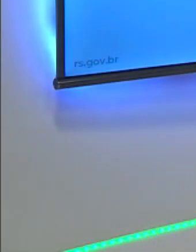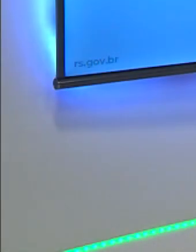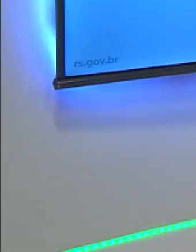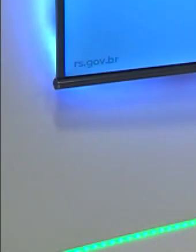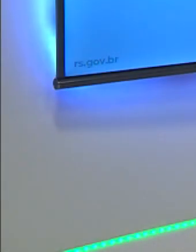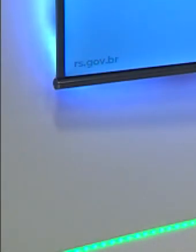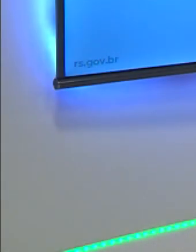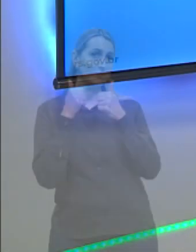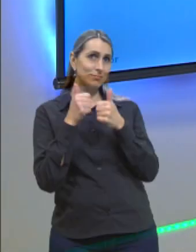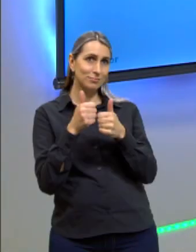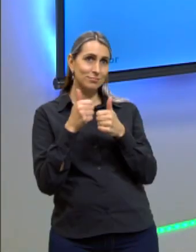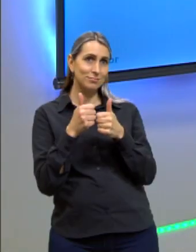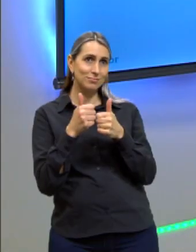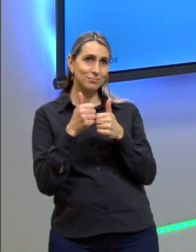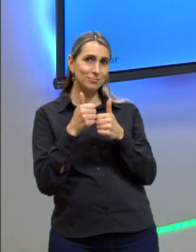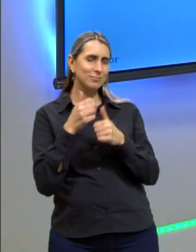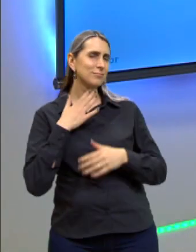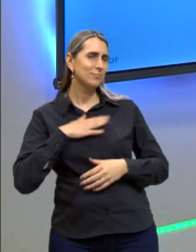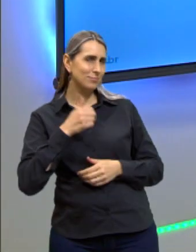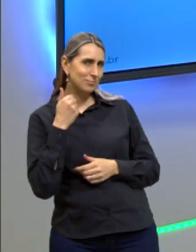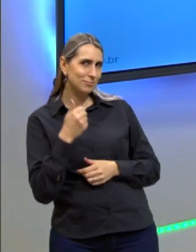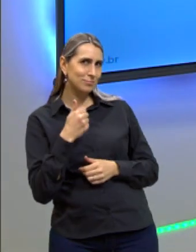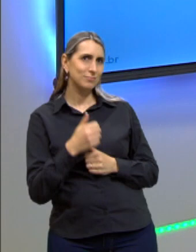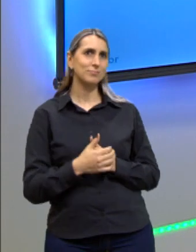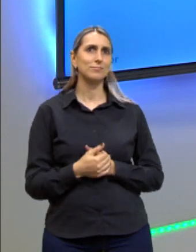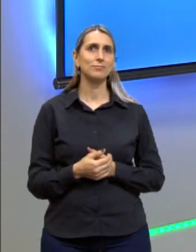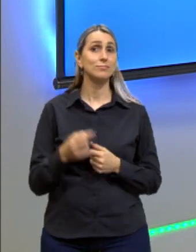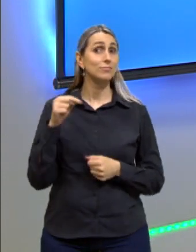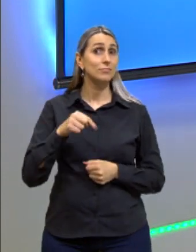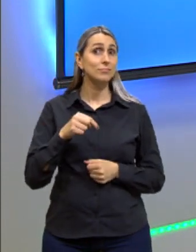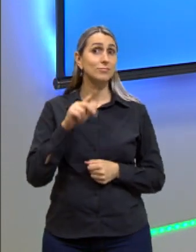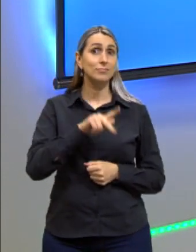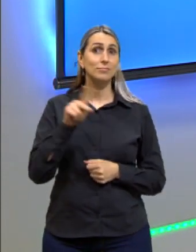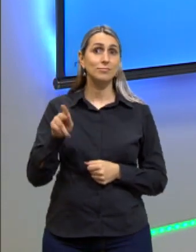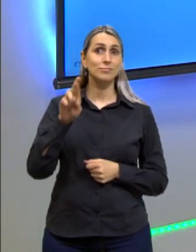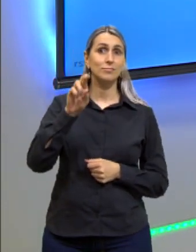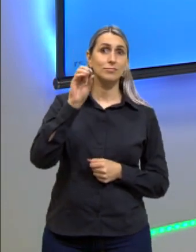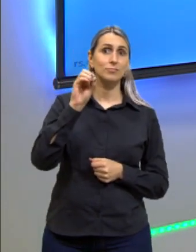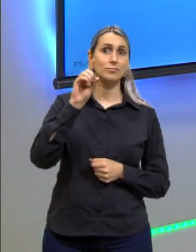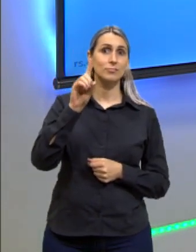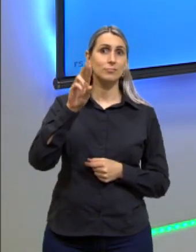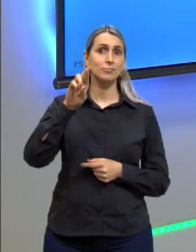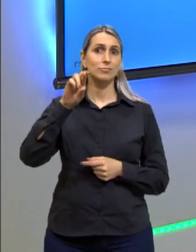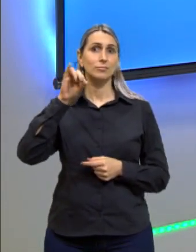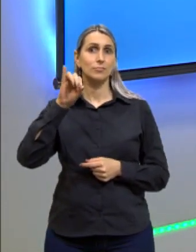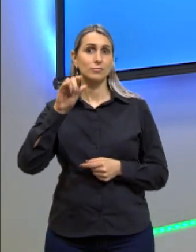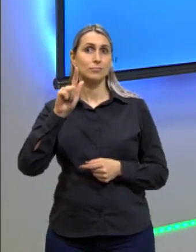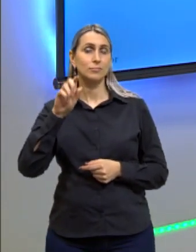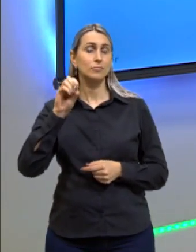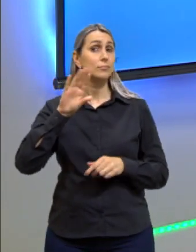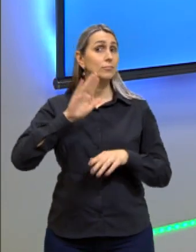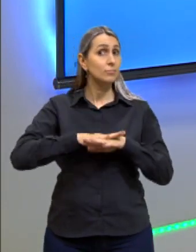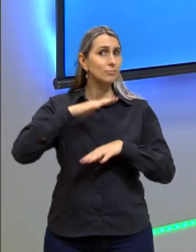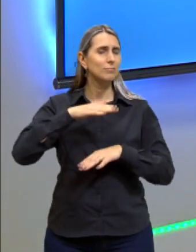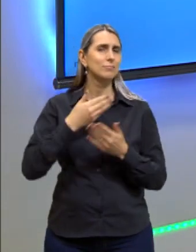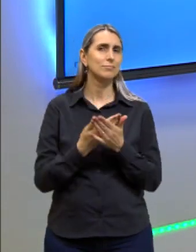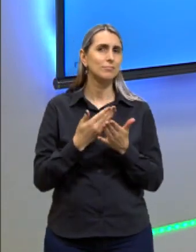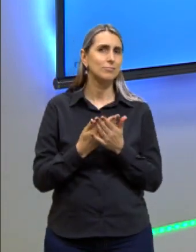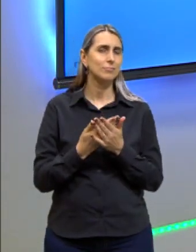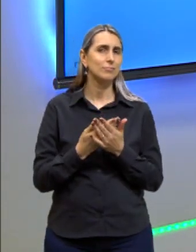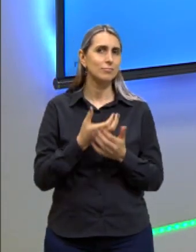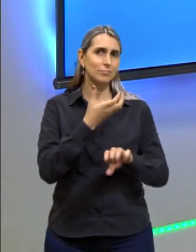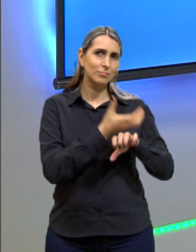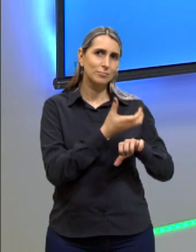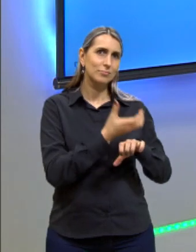E aí, galerinha, beleza? Tudo tranquilo? Aqui quem fala é o professor Rodrigo Bartz e a gente vai dar mais uma aula do